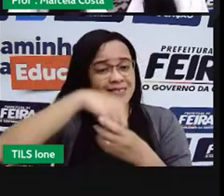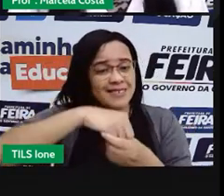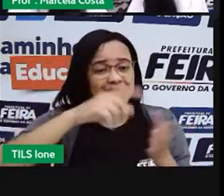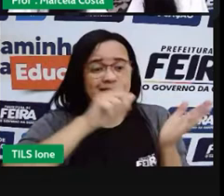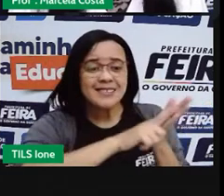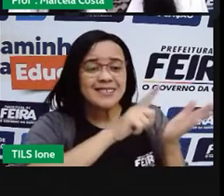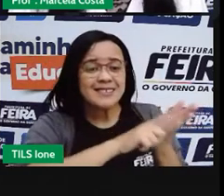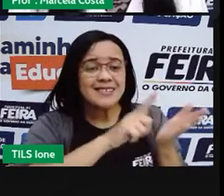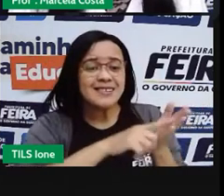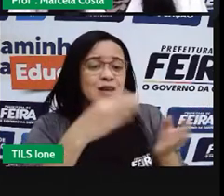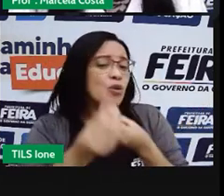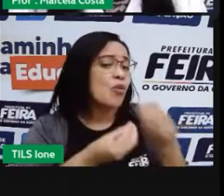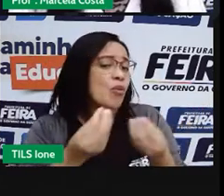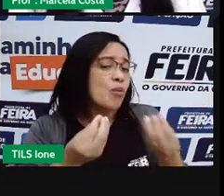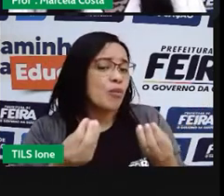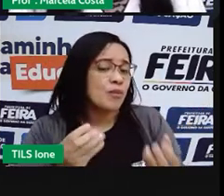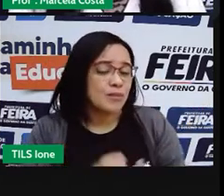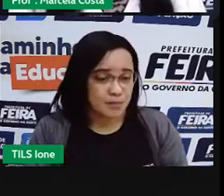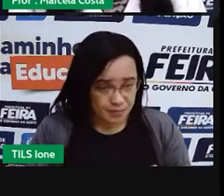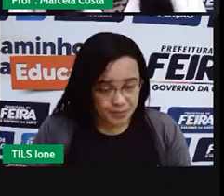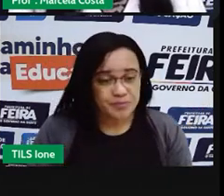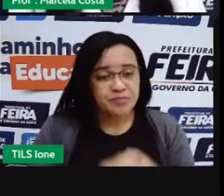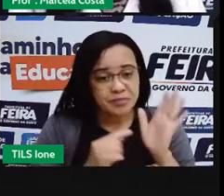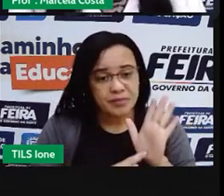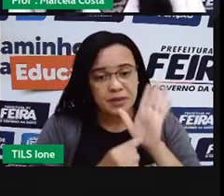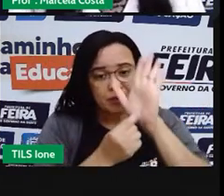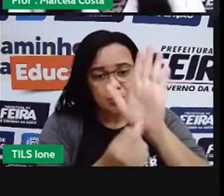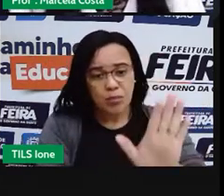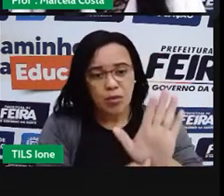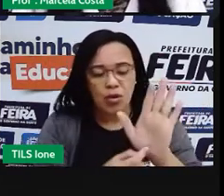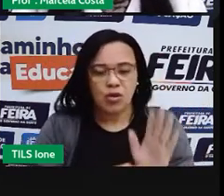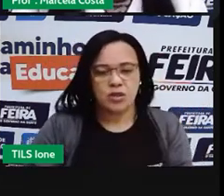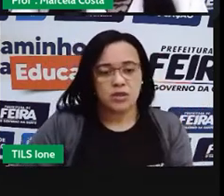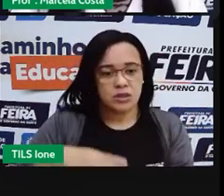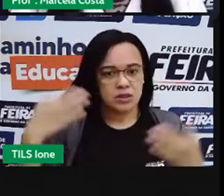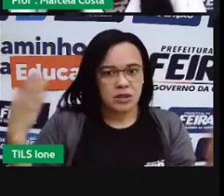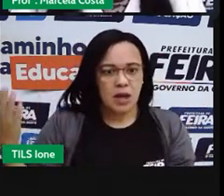Nesse instrumento que mostra aí o seu consumo.